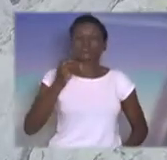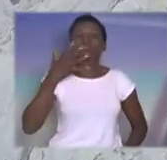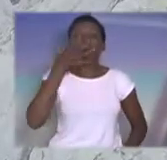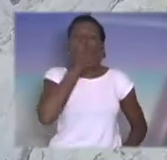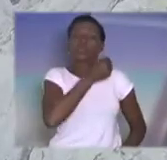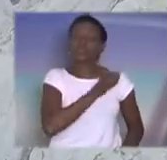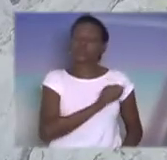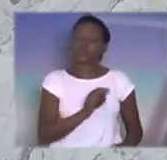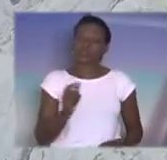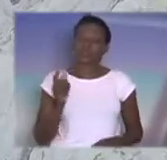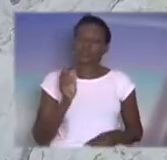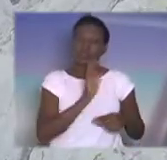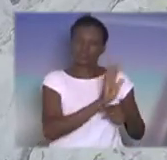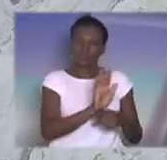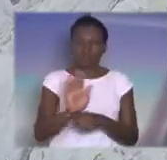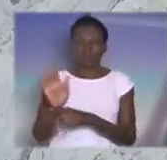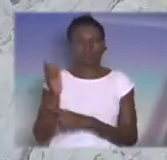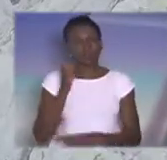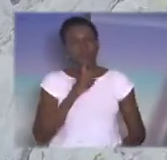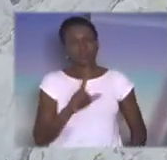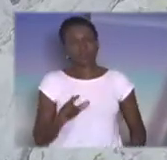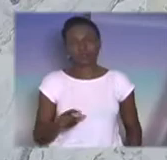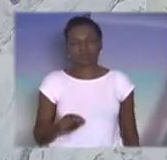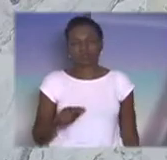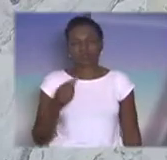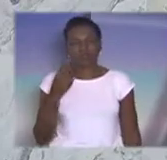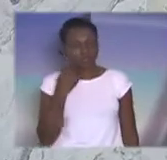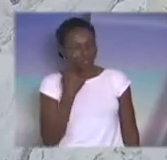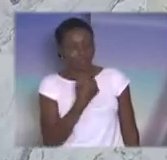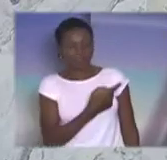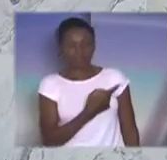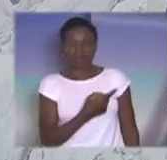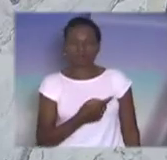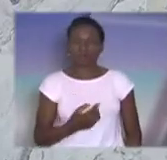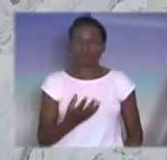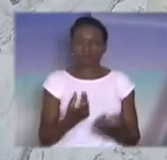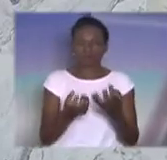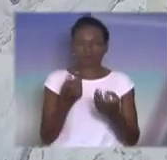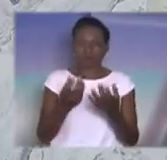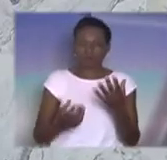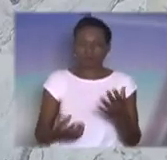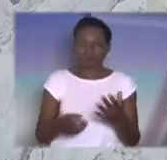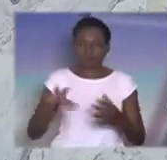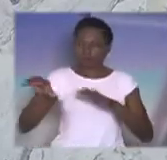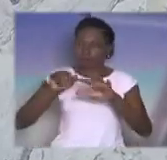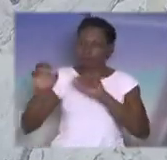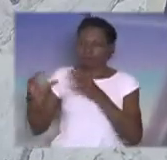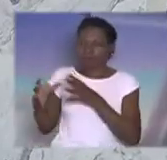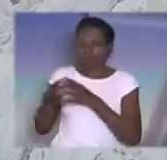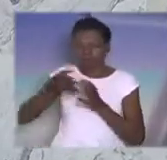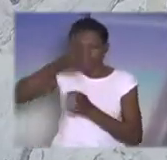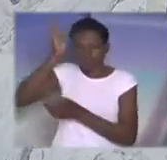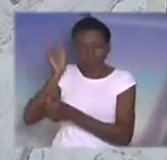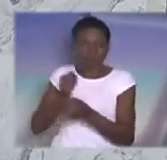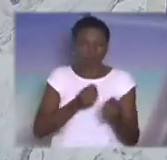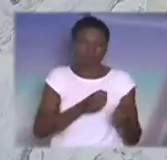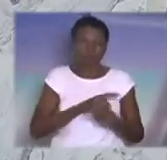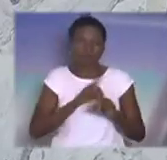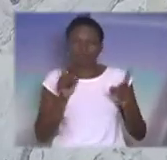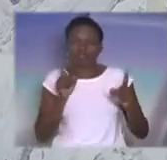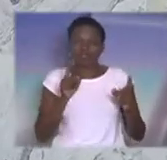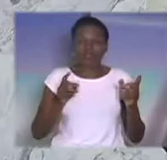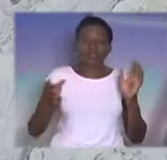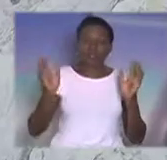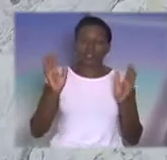Ele estava lá, começou a presenciar o incêndio, chamou o apoio do Corpo de Bombeiro, mas na dúvida se as viaturas iam demorar